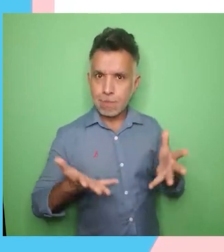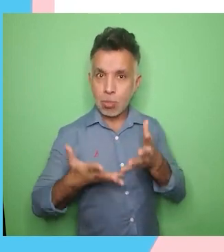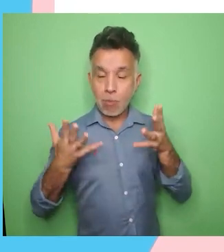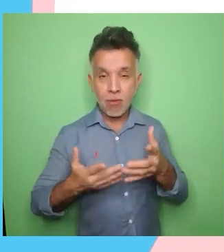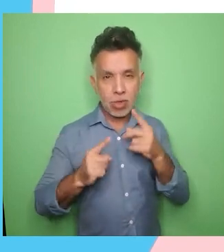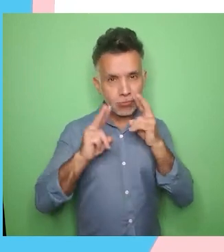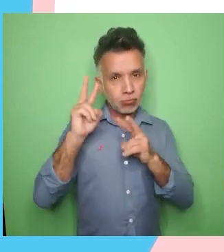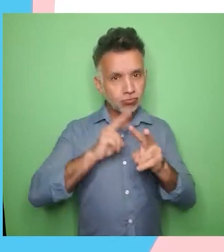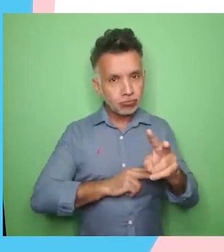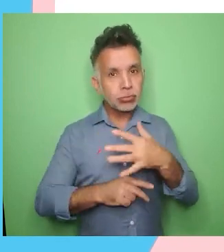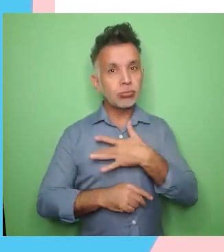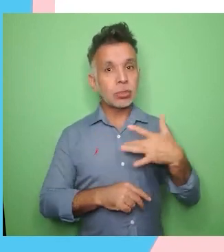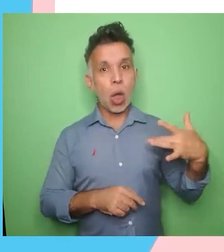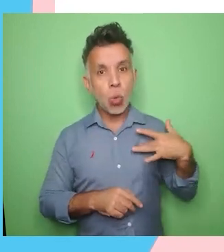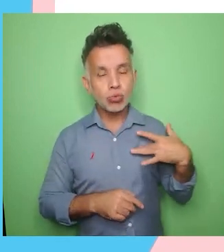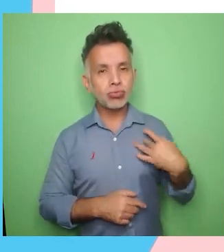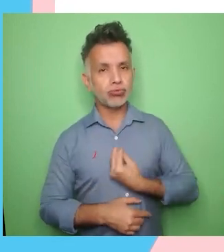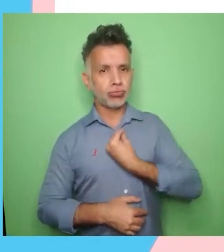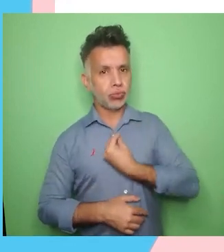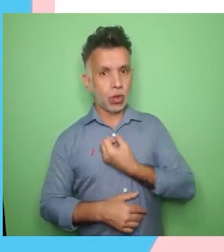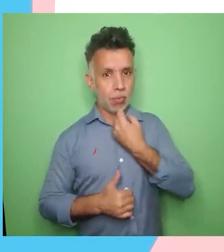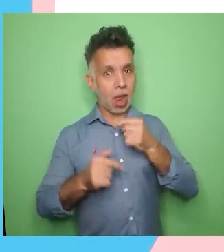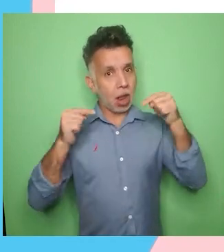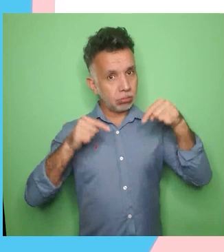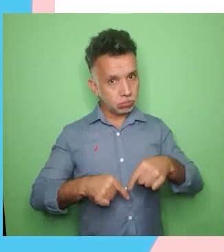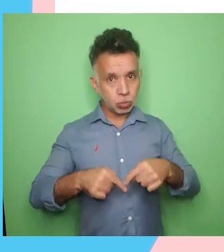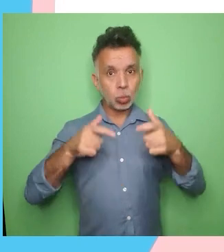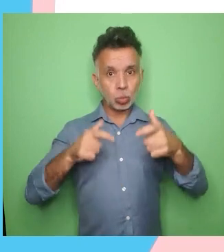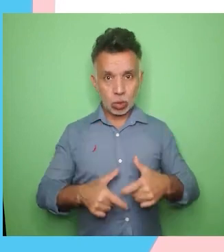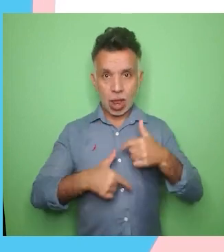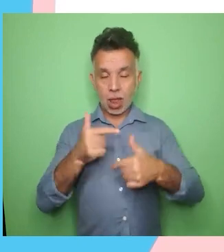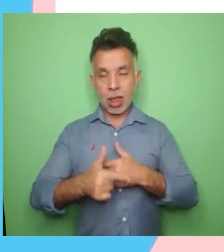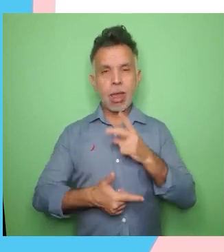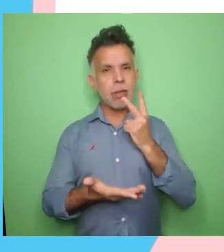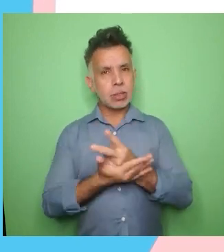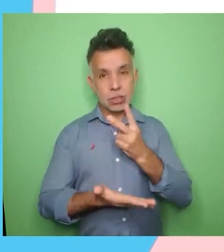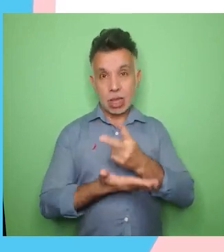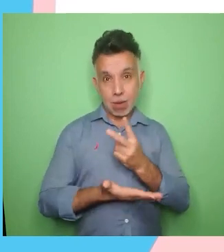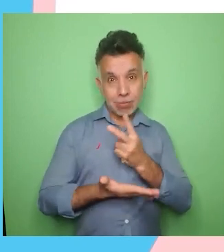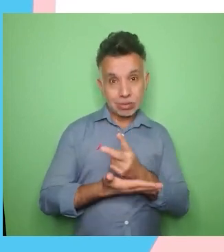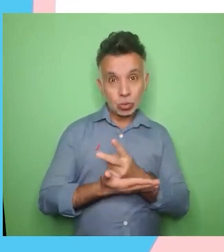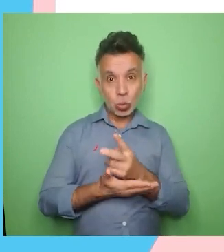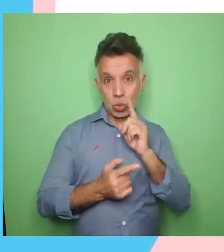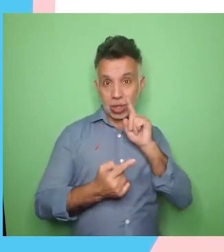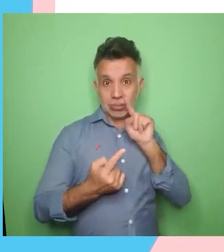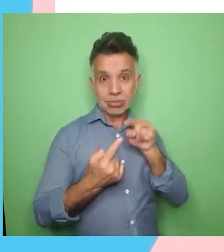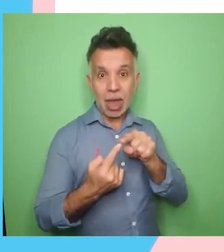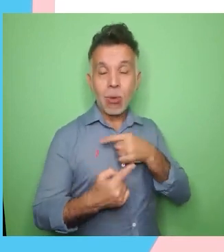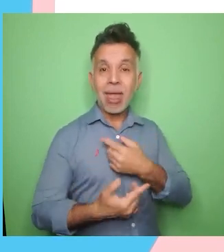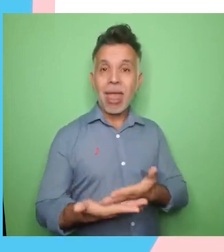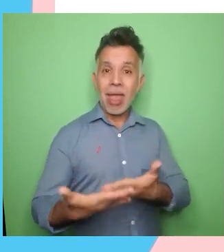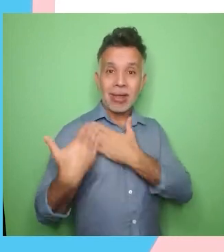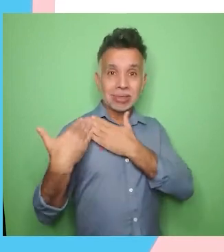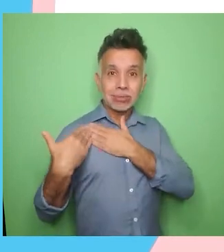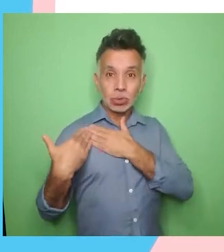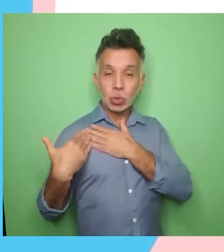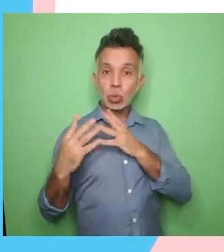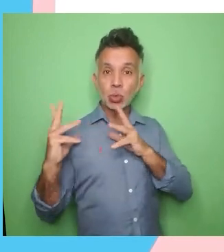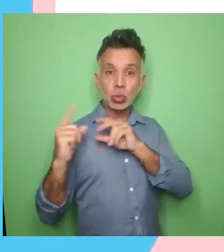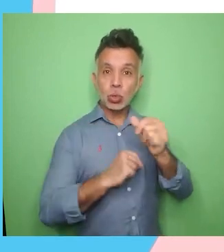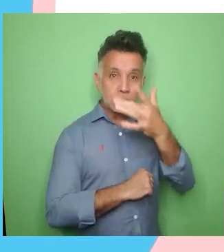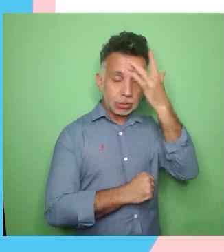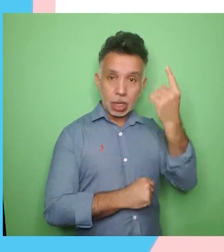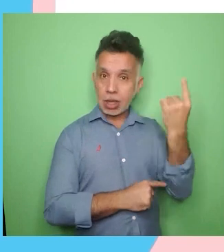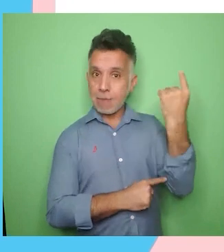tendo sempre em vista a responsabilidade com as pessoas, em primeiro lugar. O nosso credo, escrito há